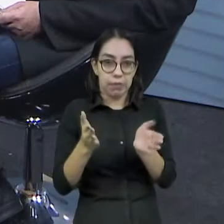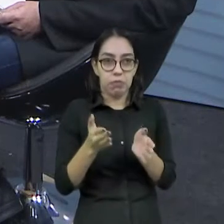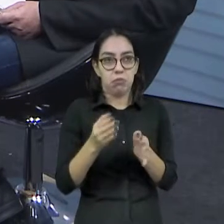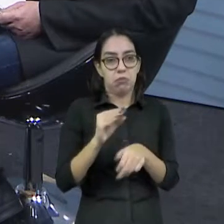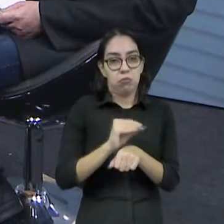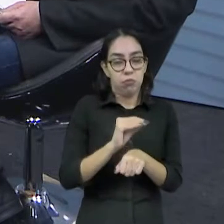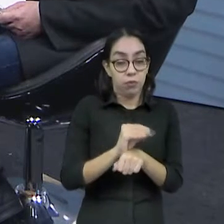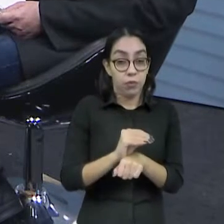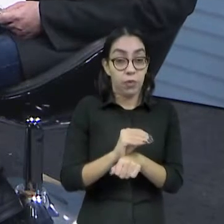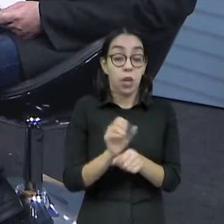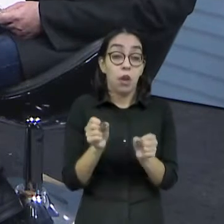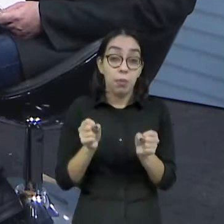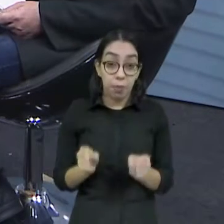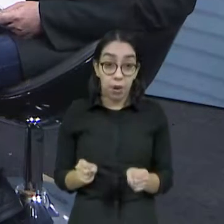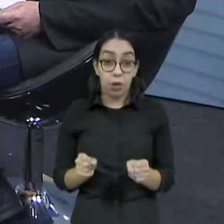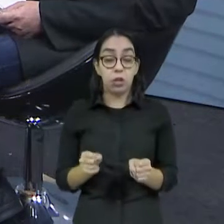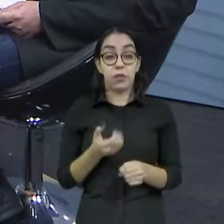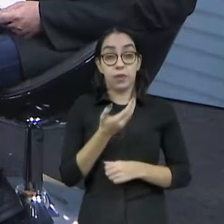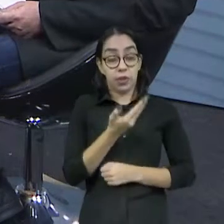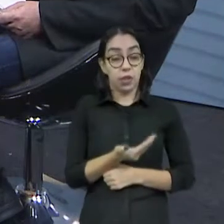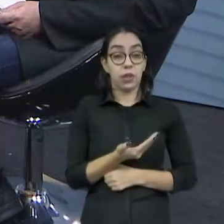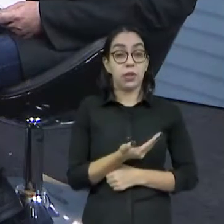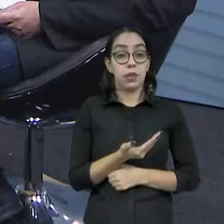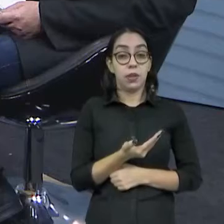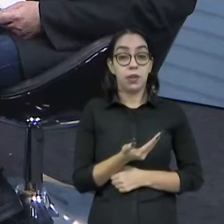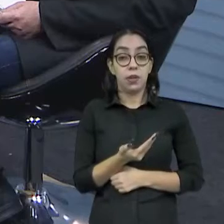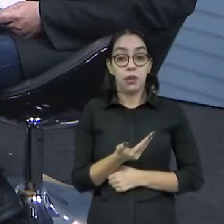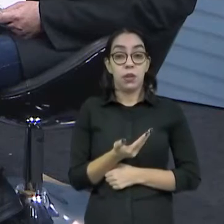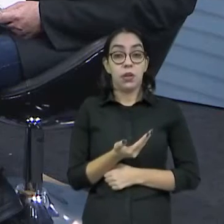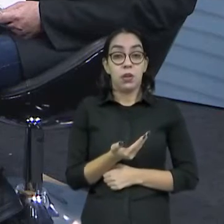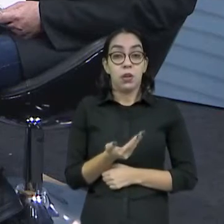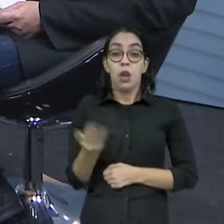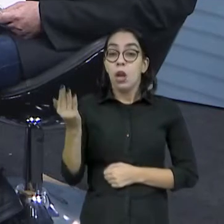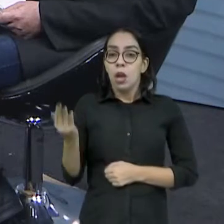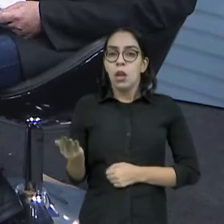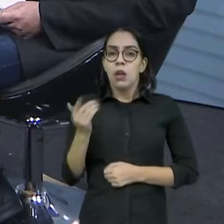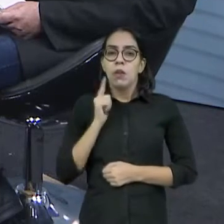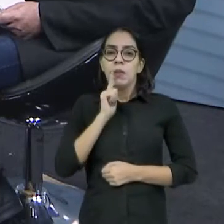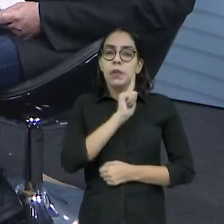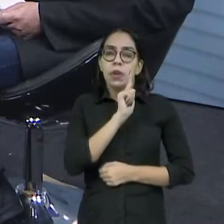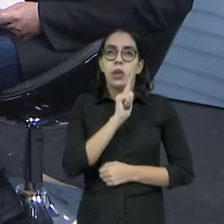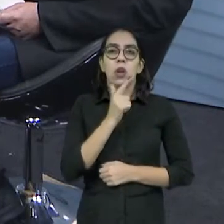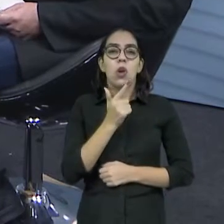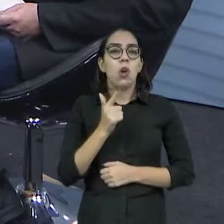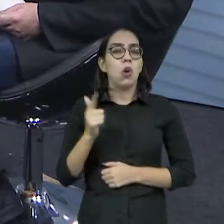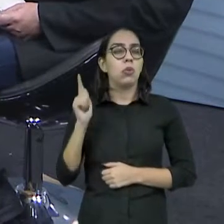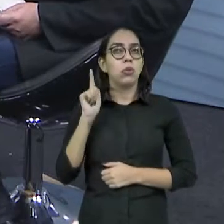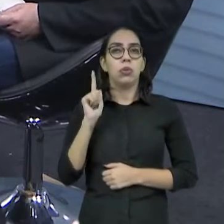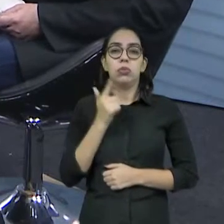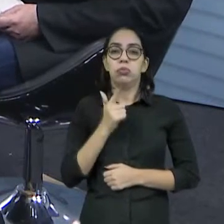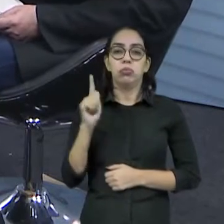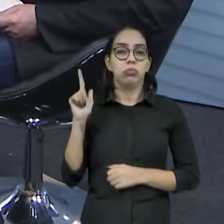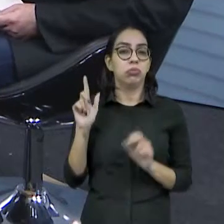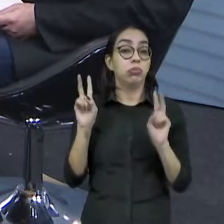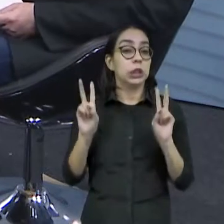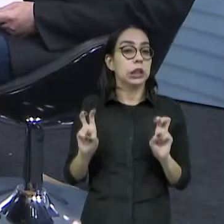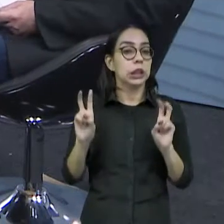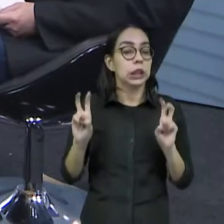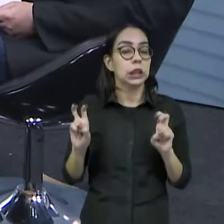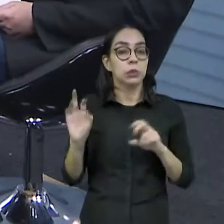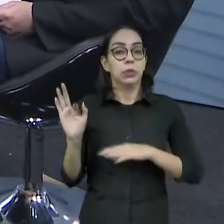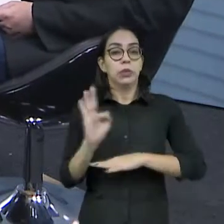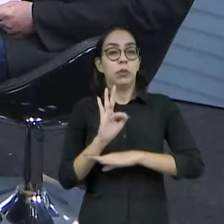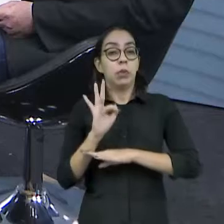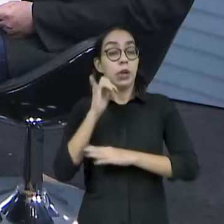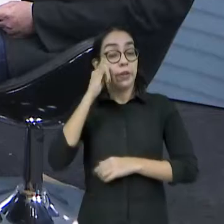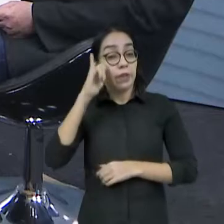da coalizão pode apontar num negócio que viabilize, por exemplo, a diminuição de determinada área de pobreza na